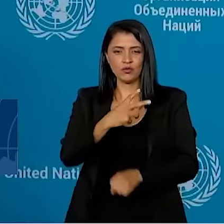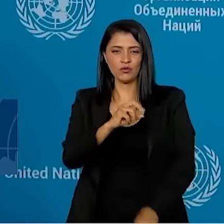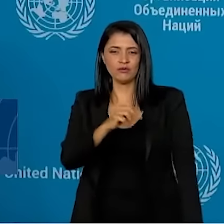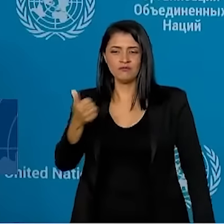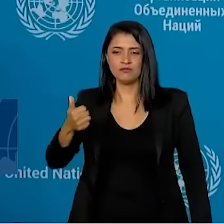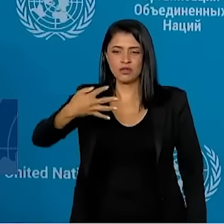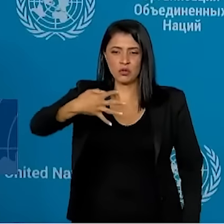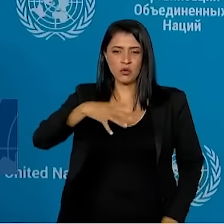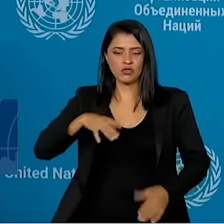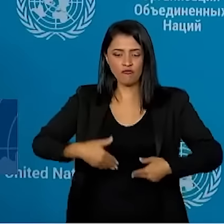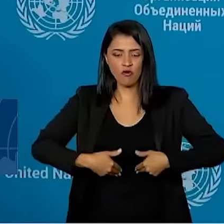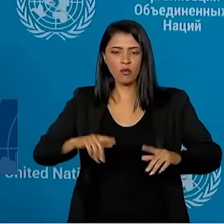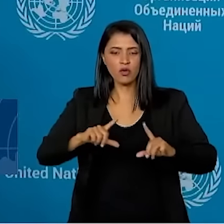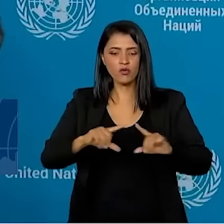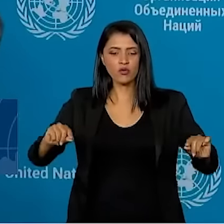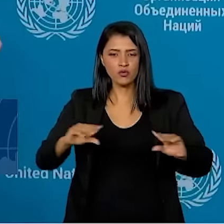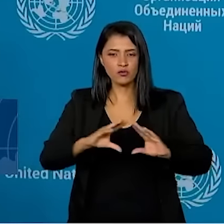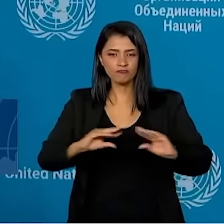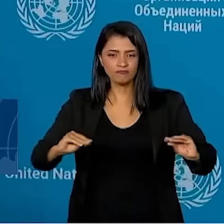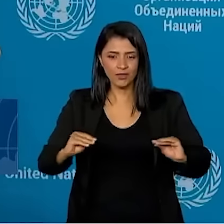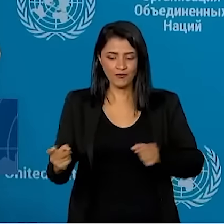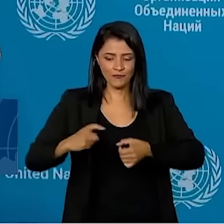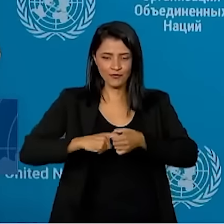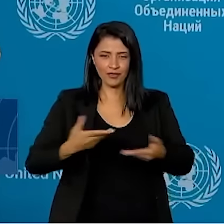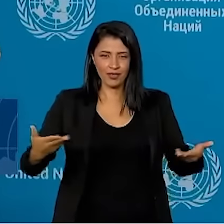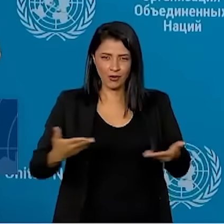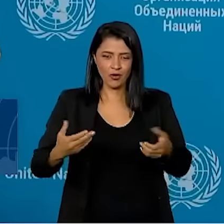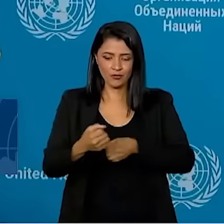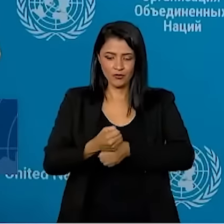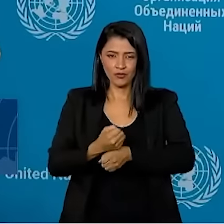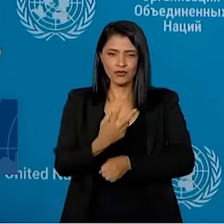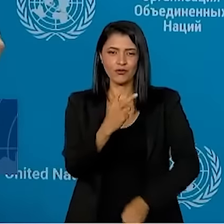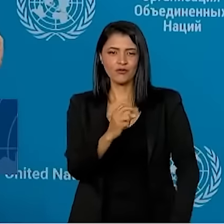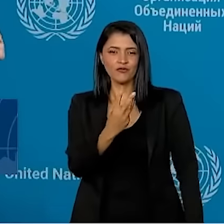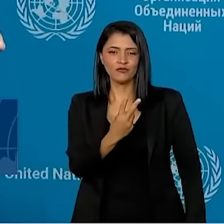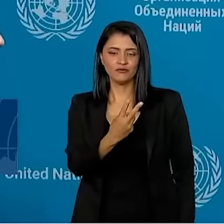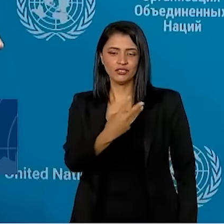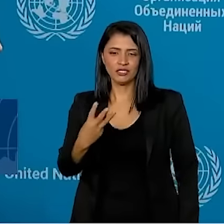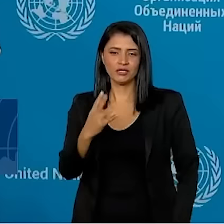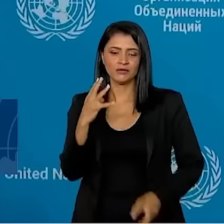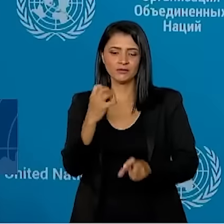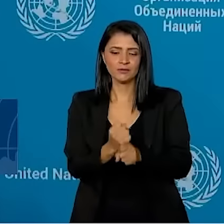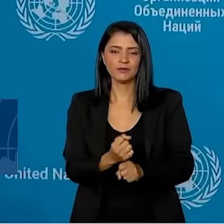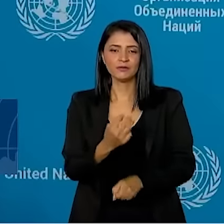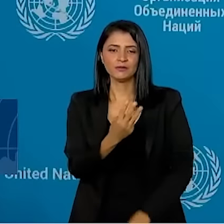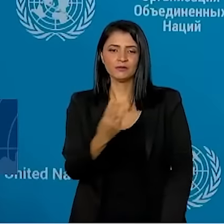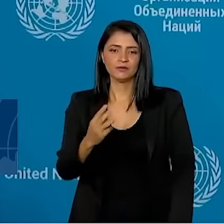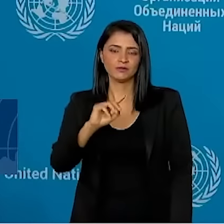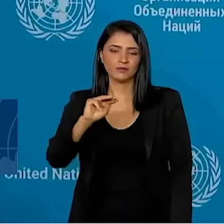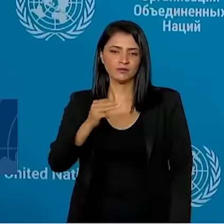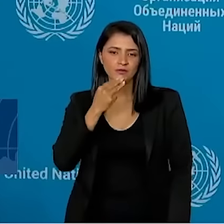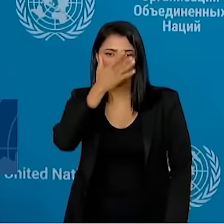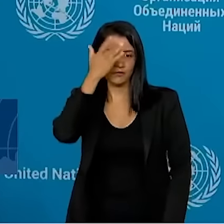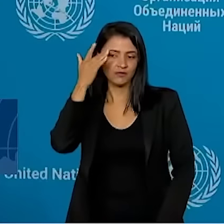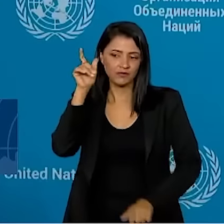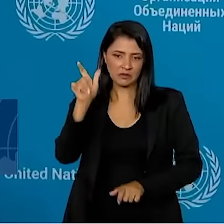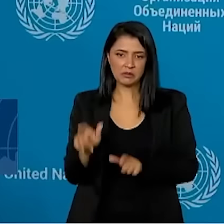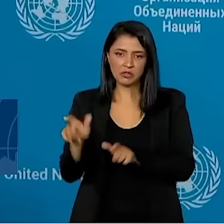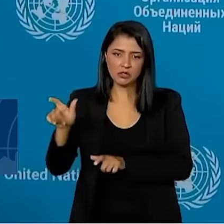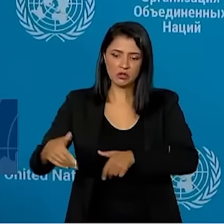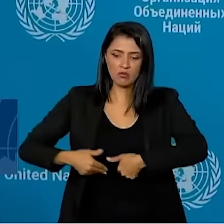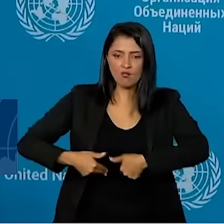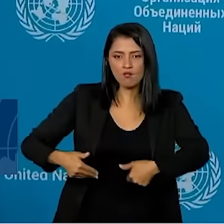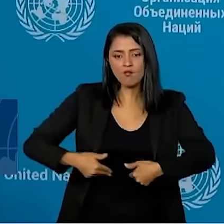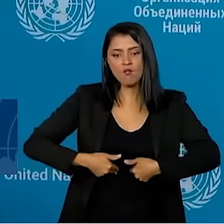E quando eu votei agora, em 2023, a gente tinha 33 milhões de pessoas em condições